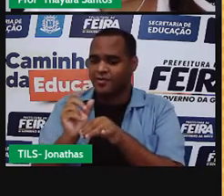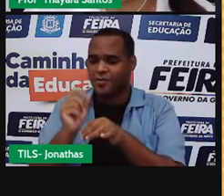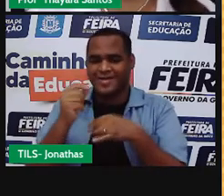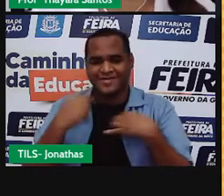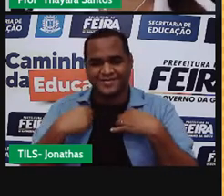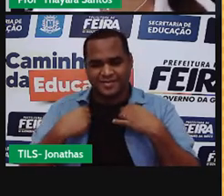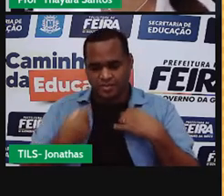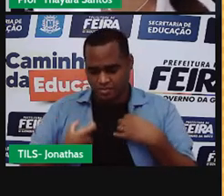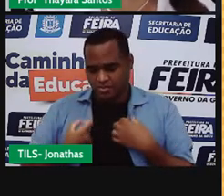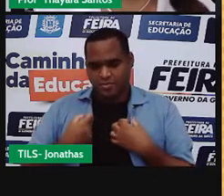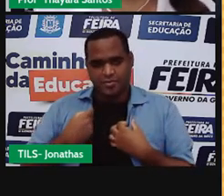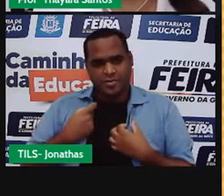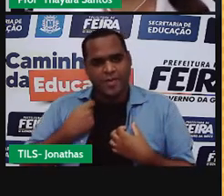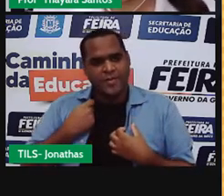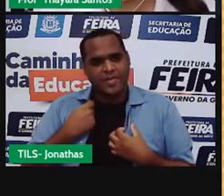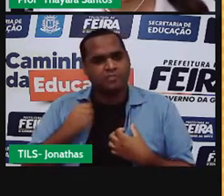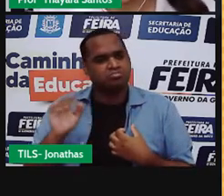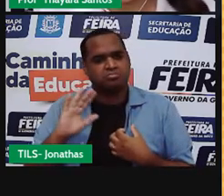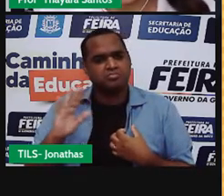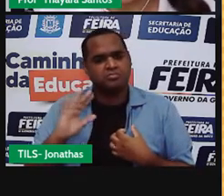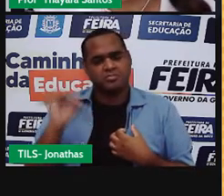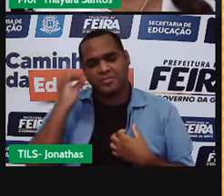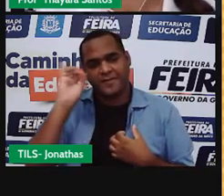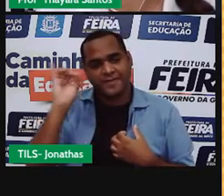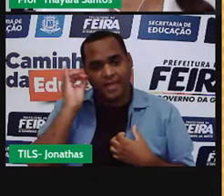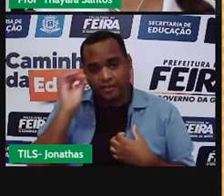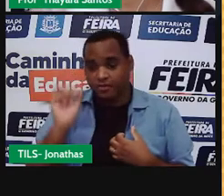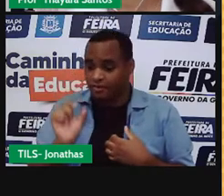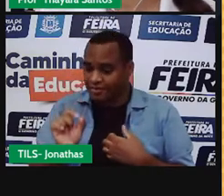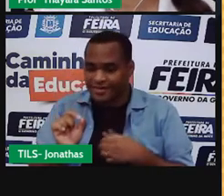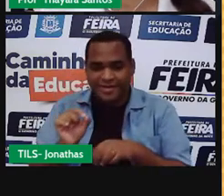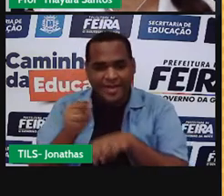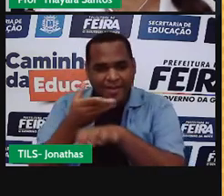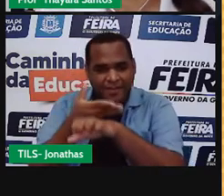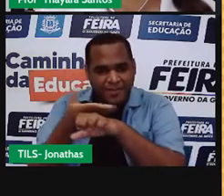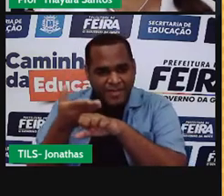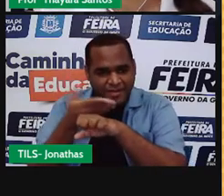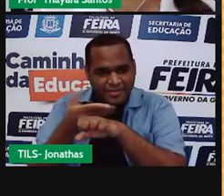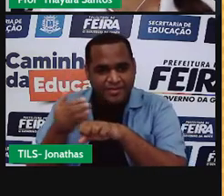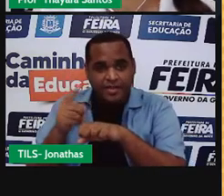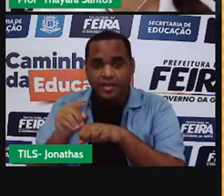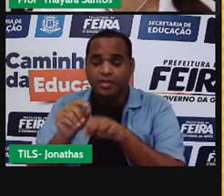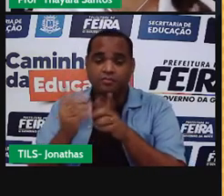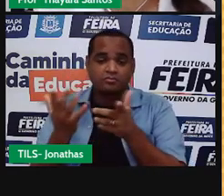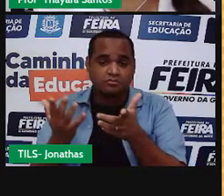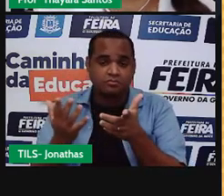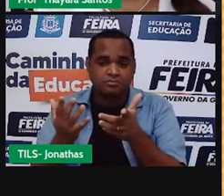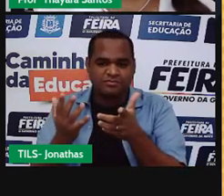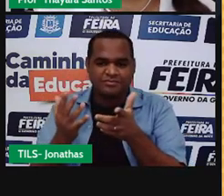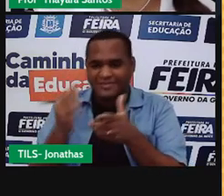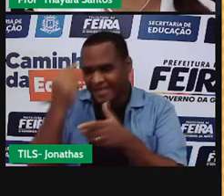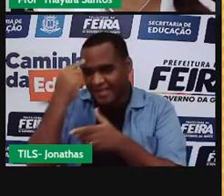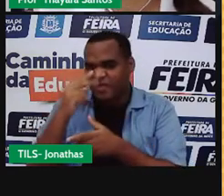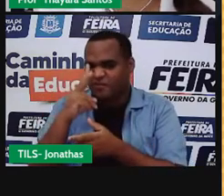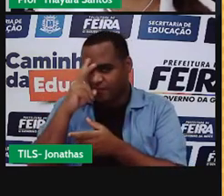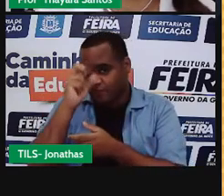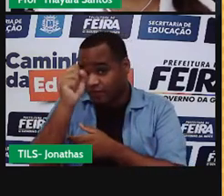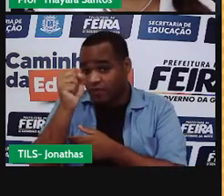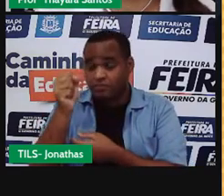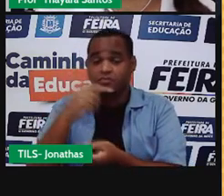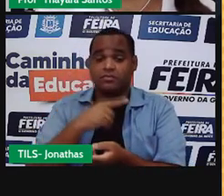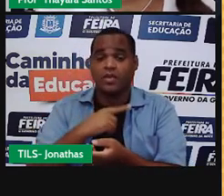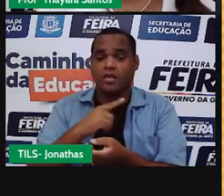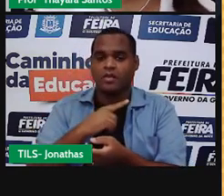roupa. E o que é essa naftalina? É uma bolinha, uma bolinha branca. E ela tem um cheiro muito forte, e ela